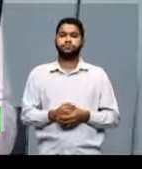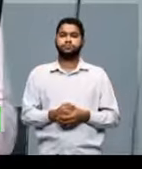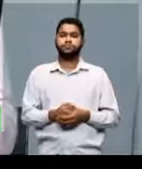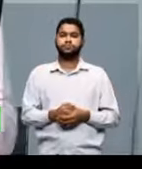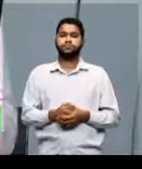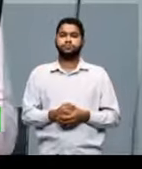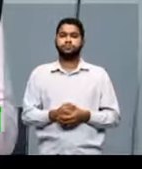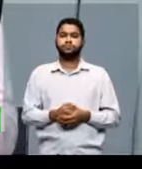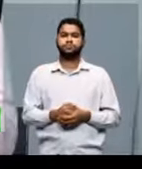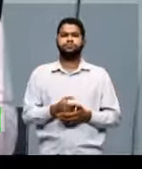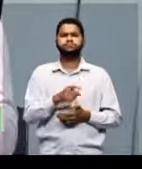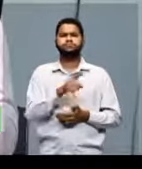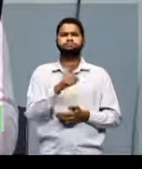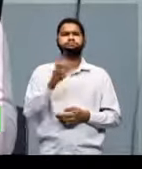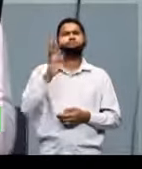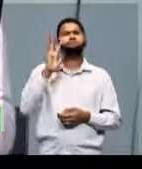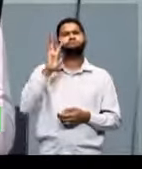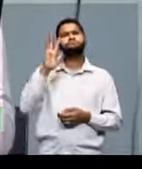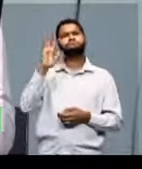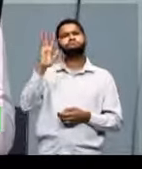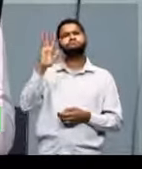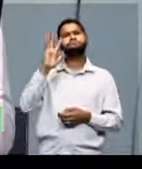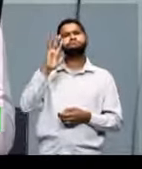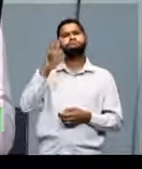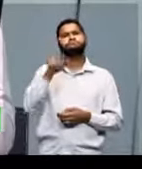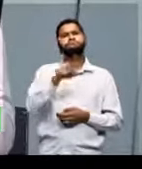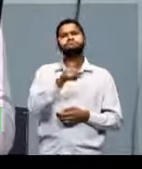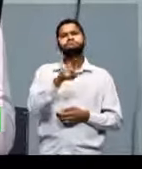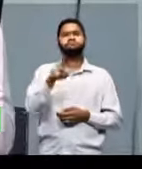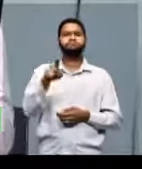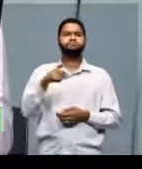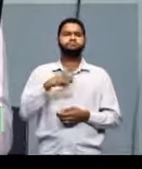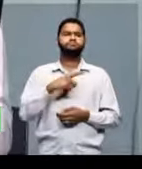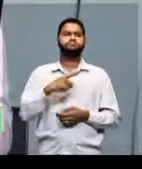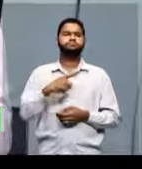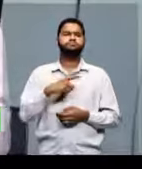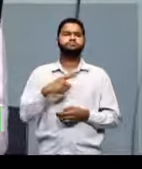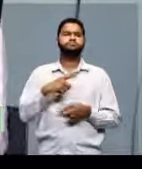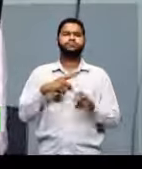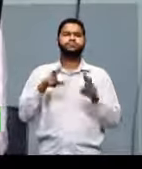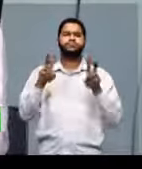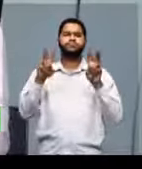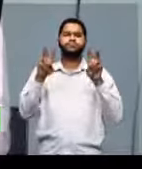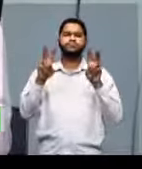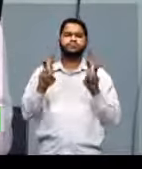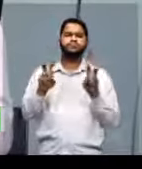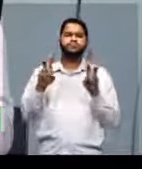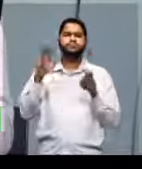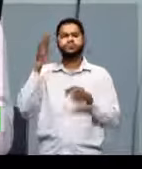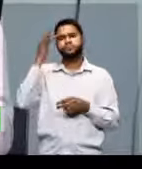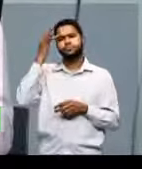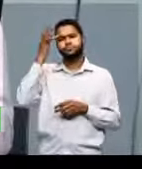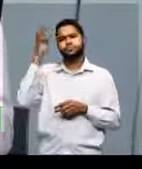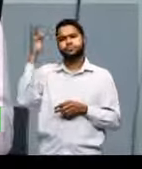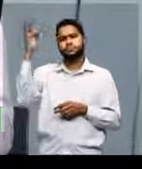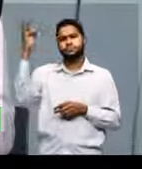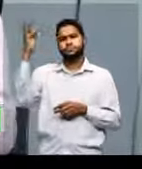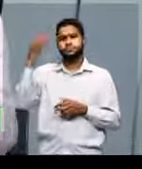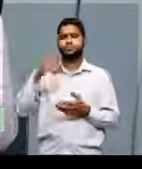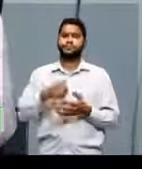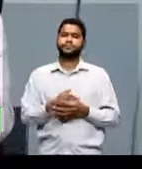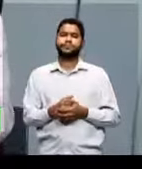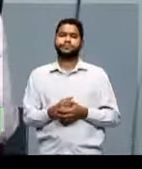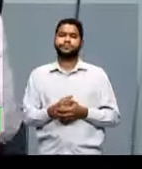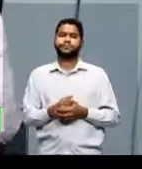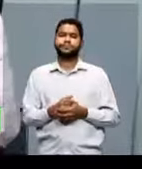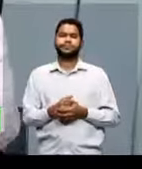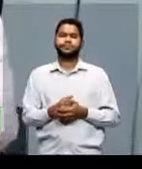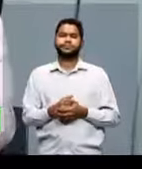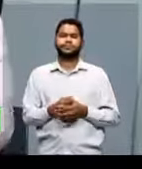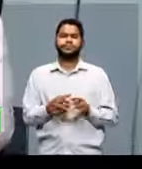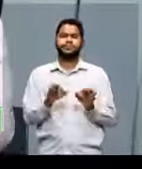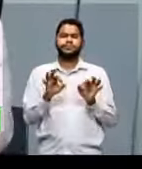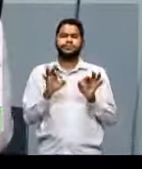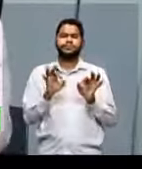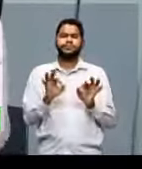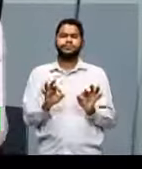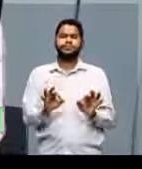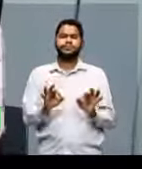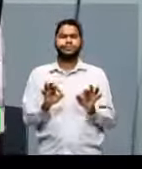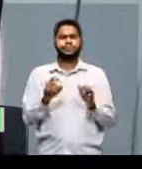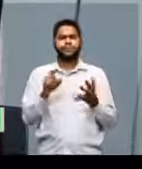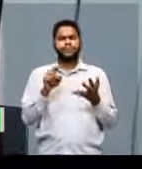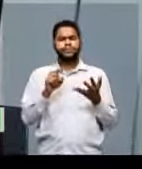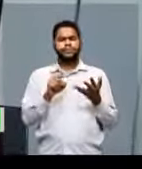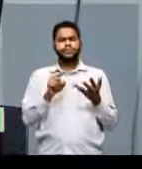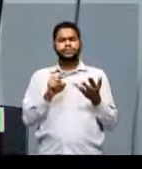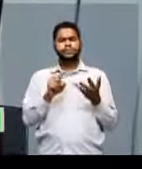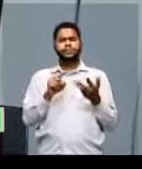Não fique imaginando que você vai ter o tema filosofia redondinho, ou seja, com todas